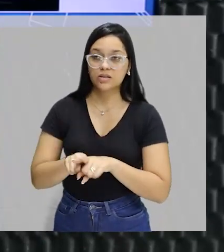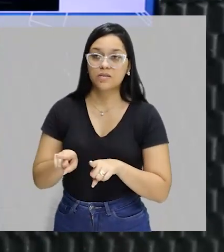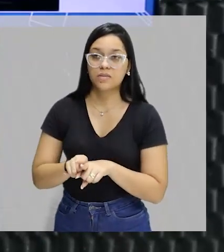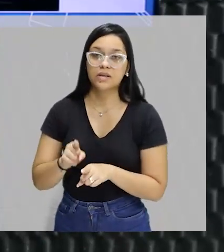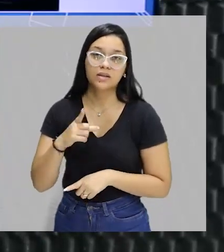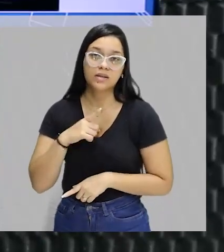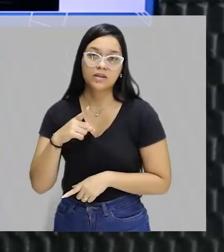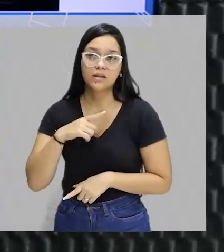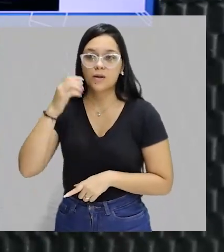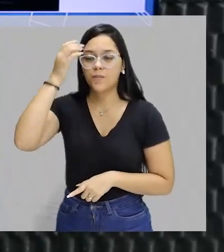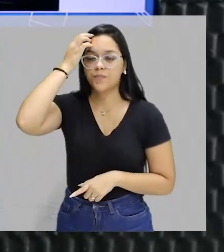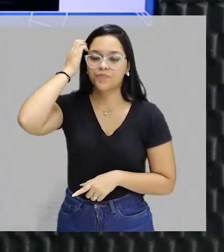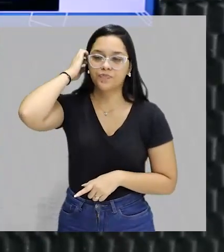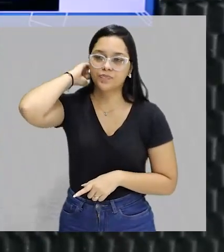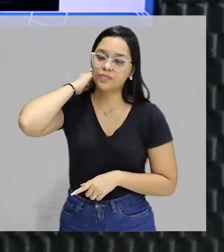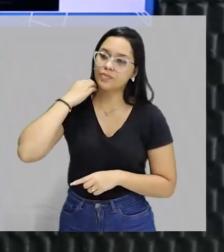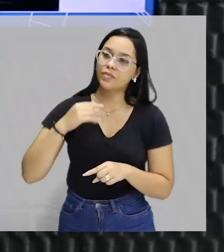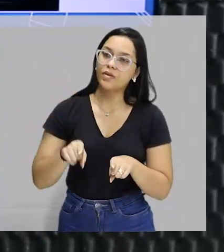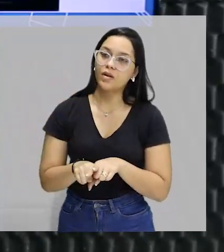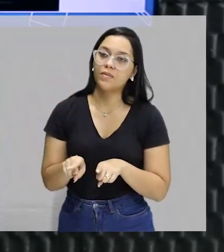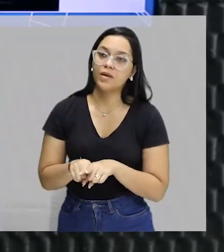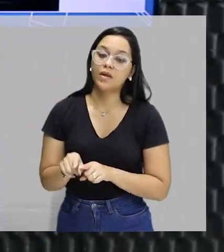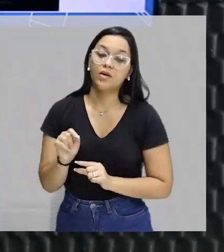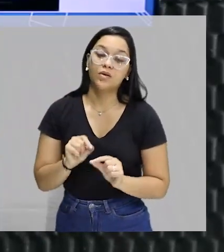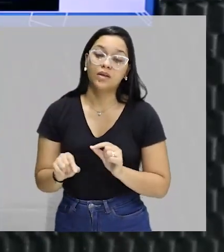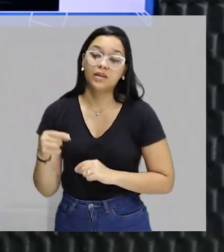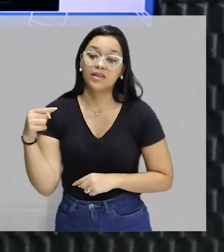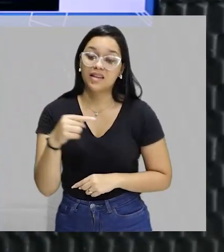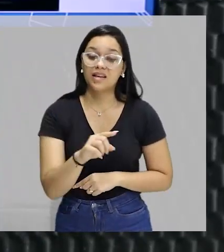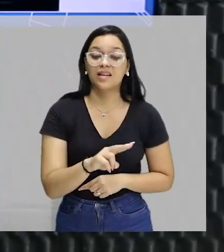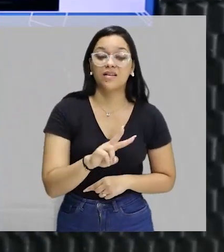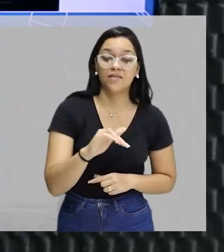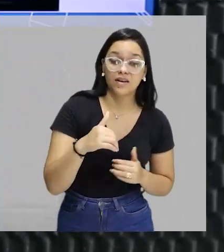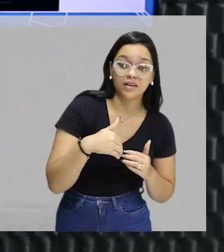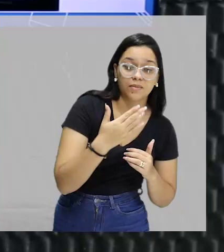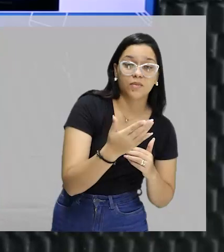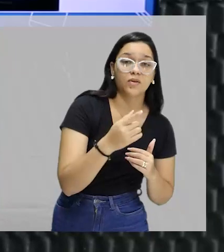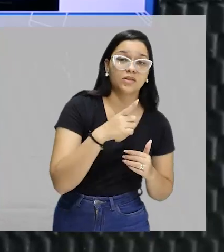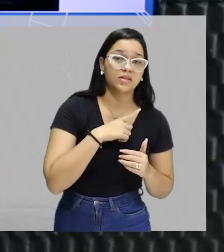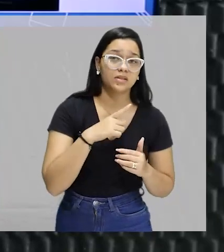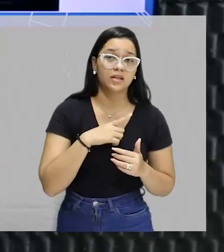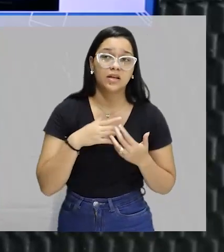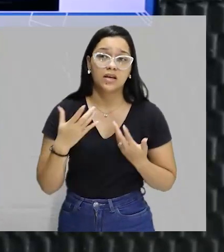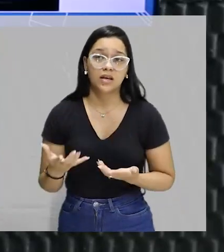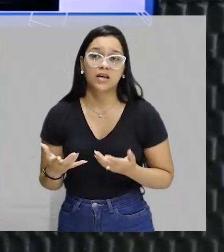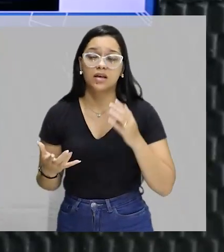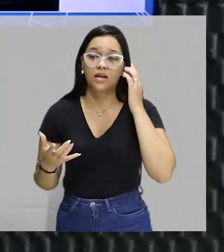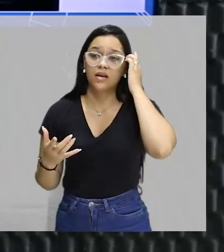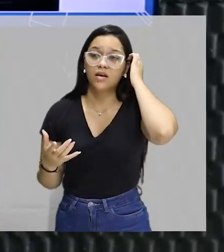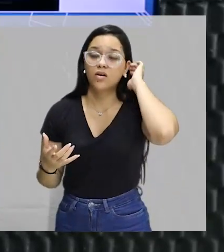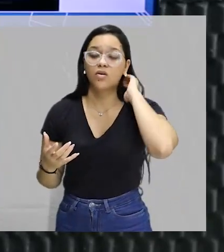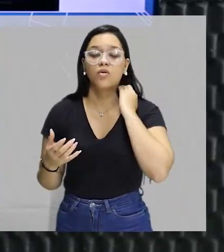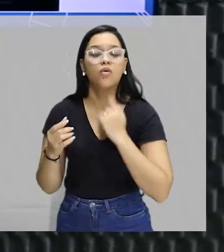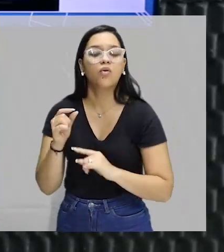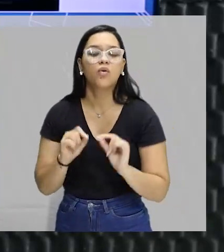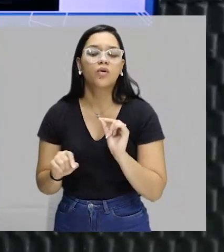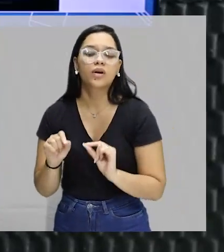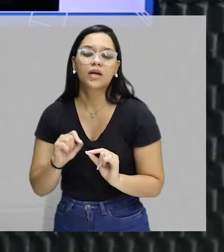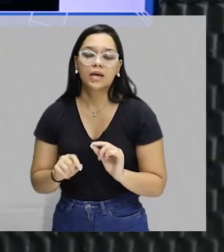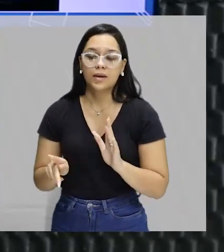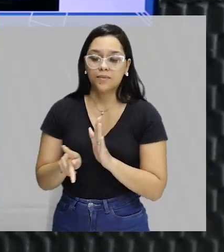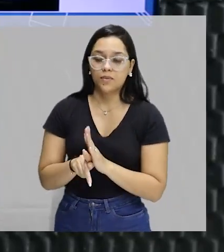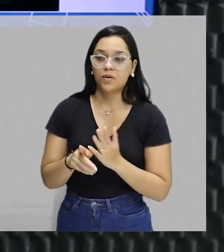depois de Nelson Rodrigues. E mais ainda, a produção literária dele vai mais além disso, quando ele joga, literalmente, a cara da